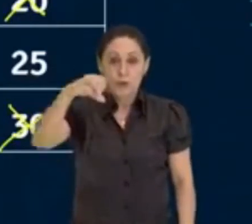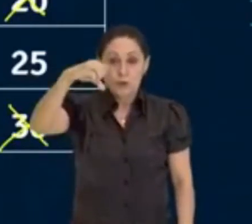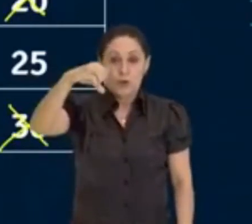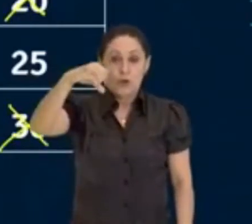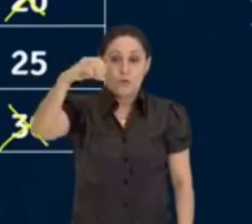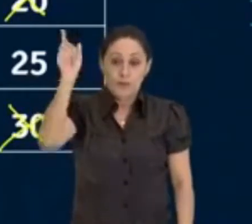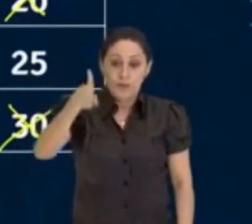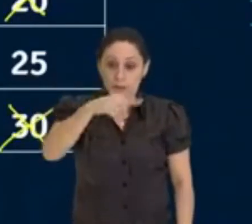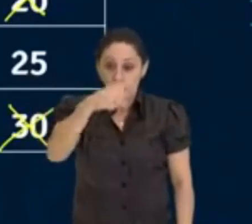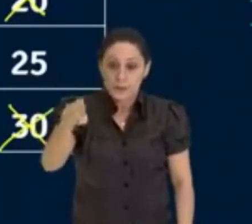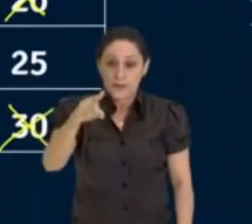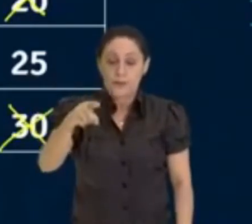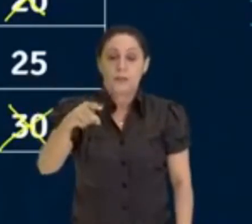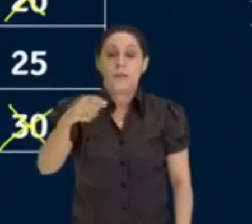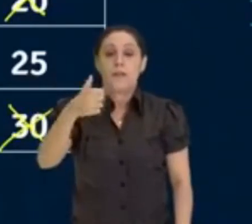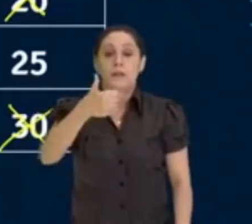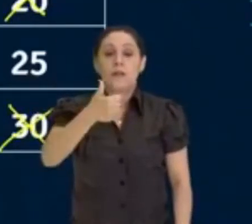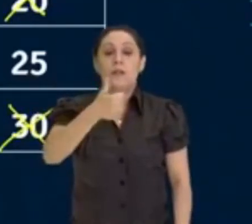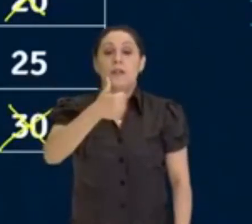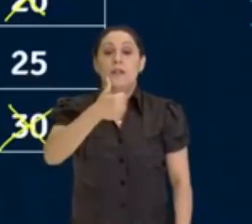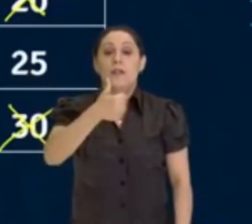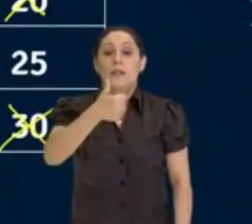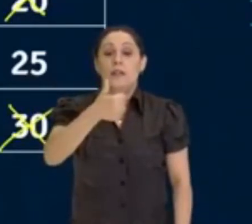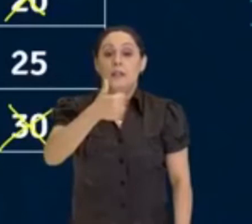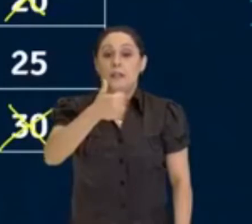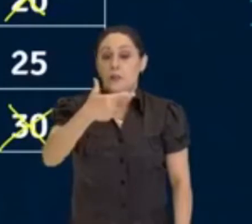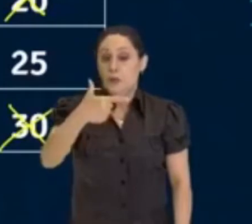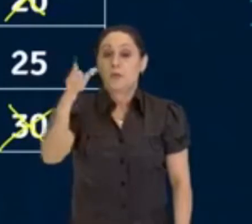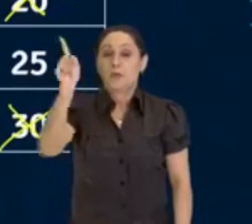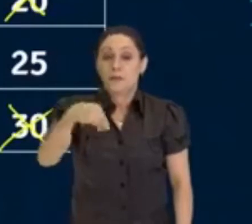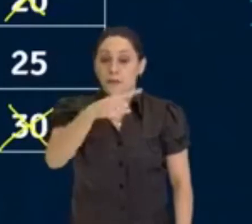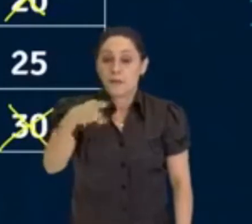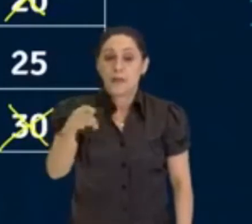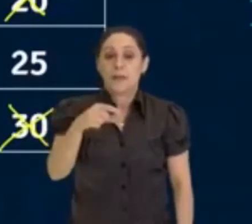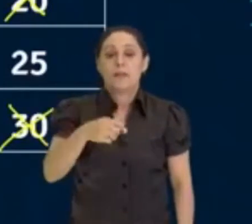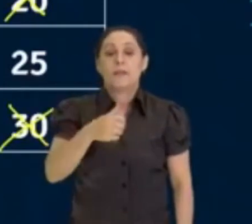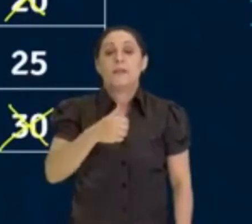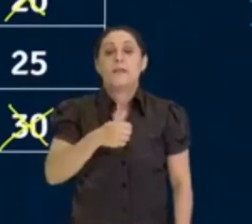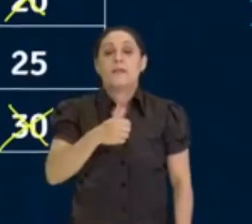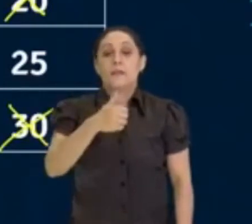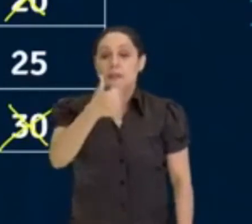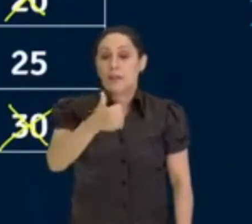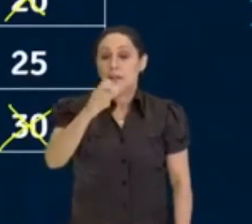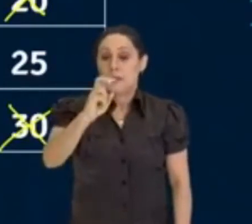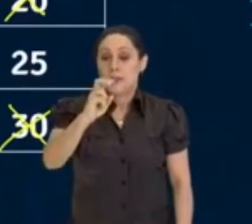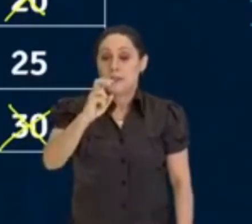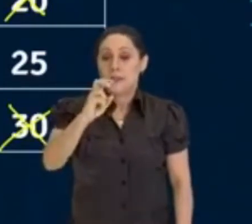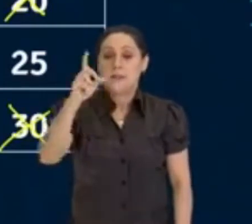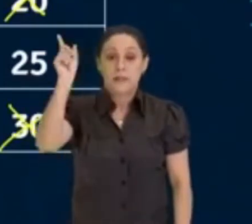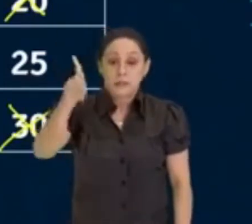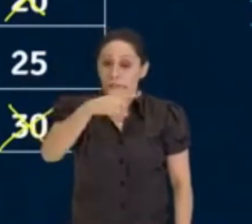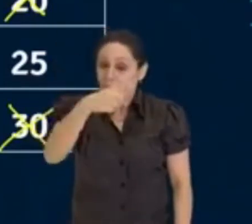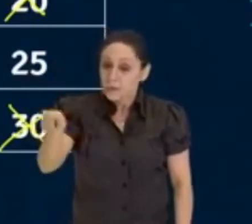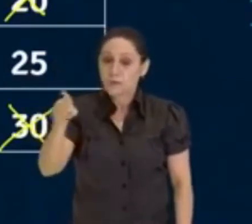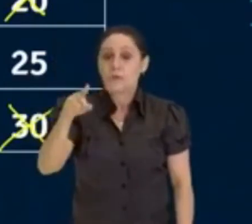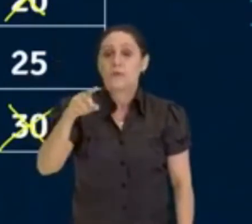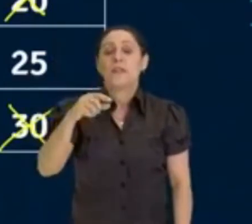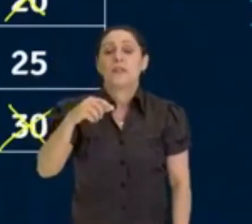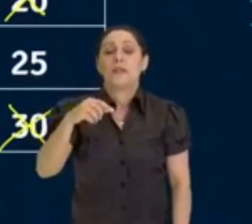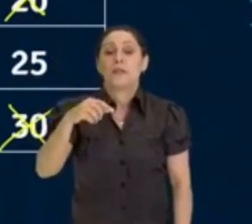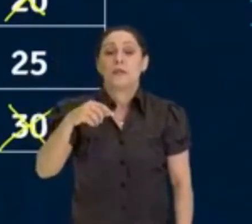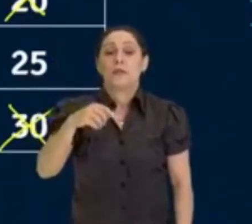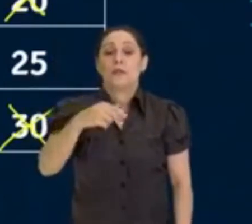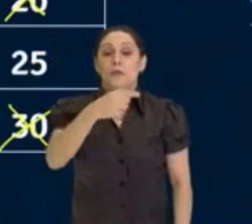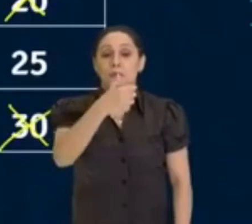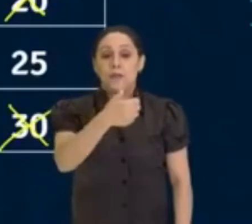3, 6, 9, 12. Foi também. 12, 15, ó. Vai excluindo. 15,